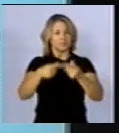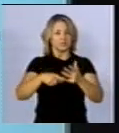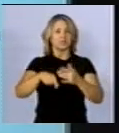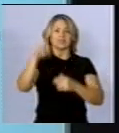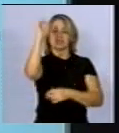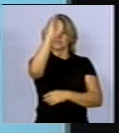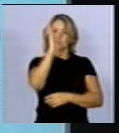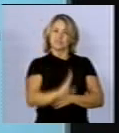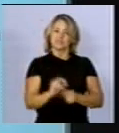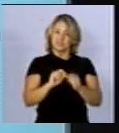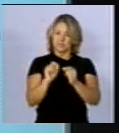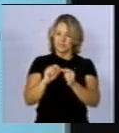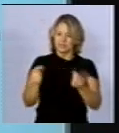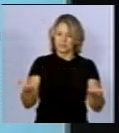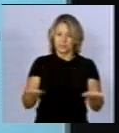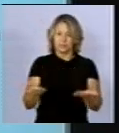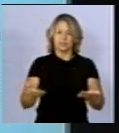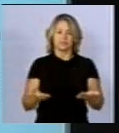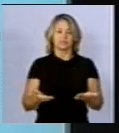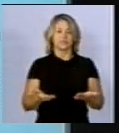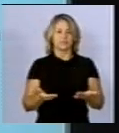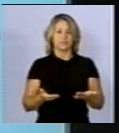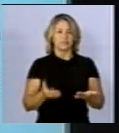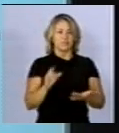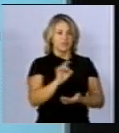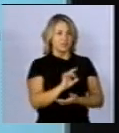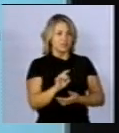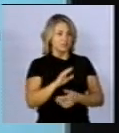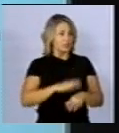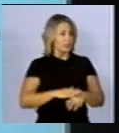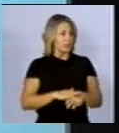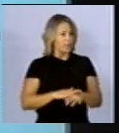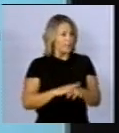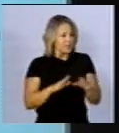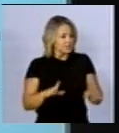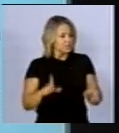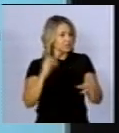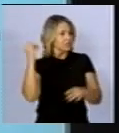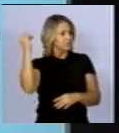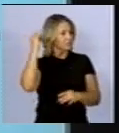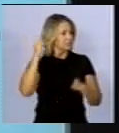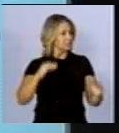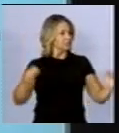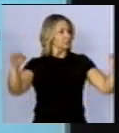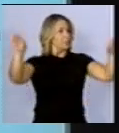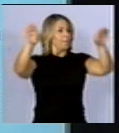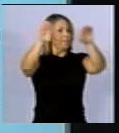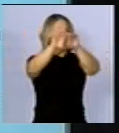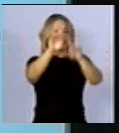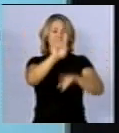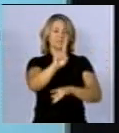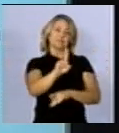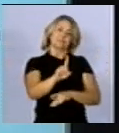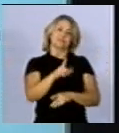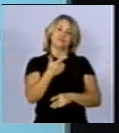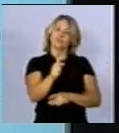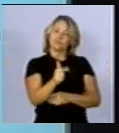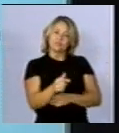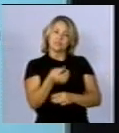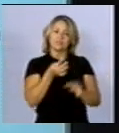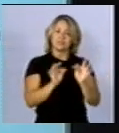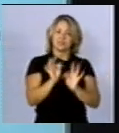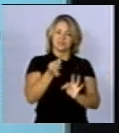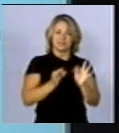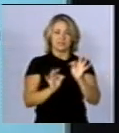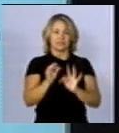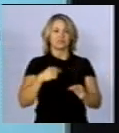hoje no nosso país, é estar no mais alto padrão técnico usado no mundo. Não há nenhuma tecnologia que nós tenhamos que